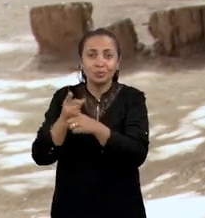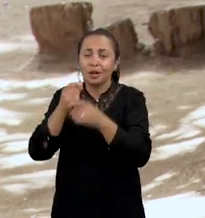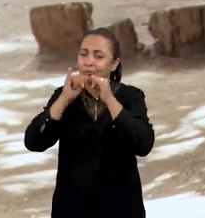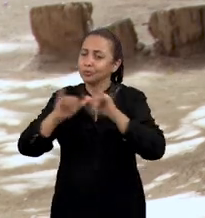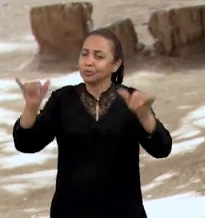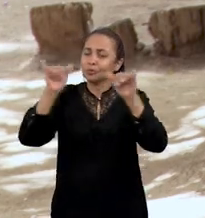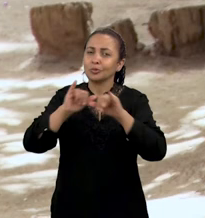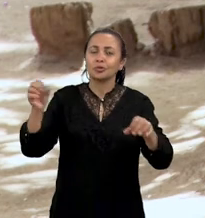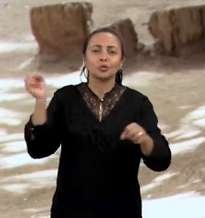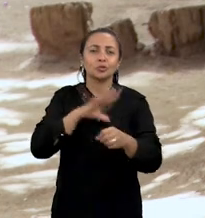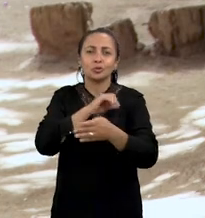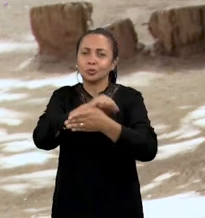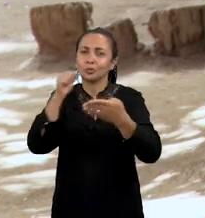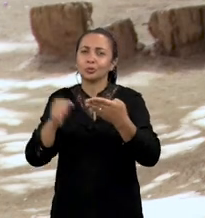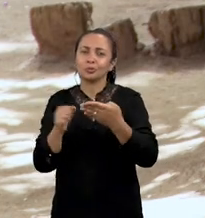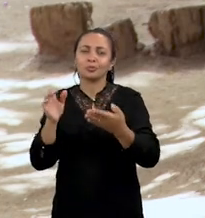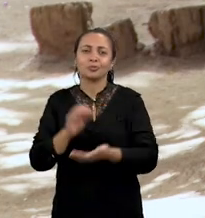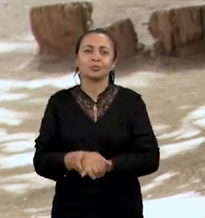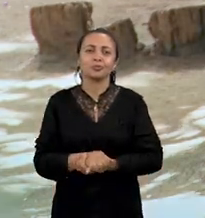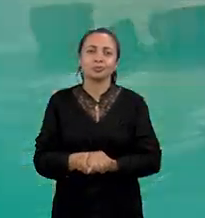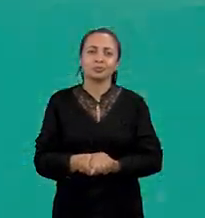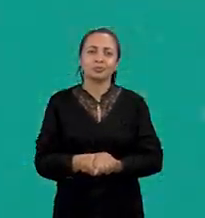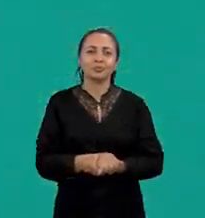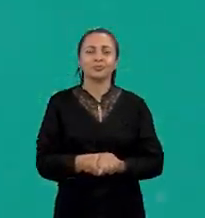e divulgação de novos cordelistas.